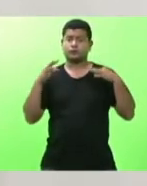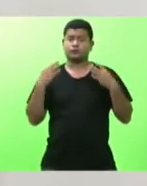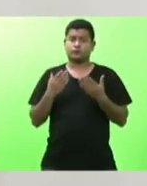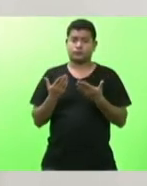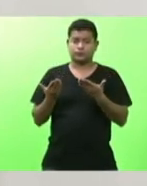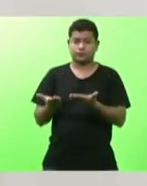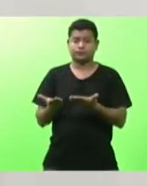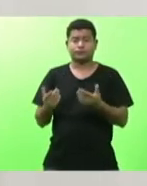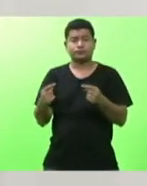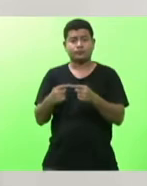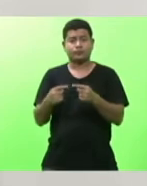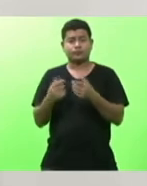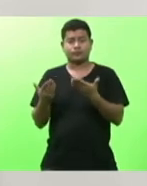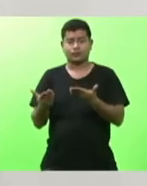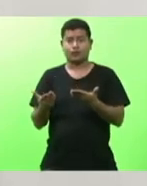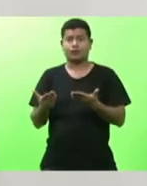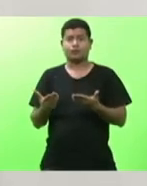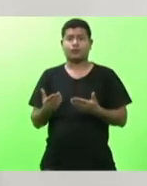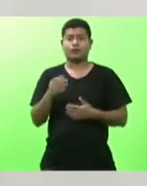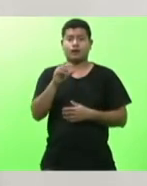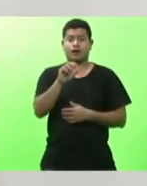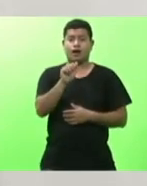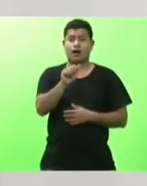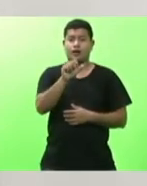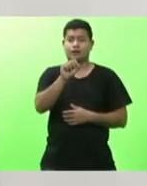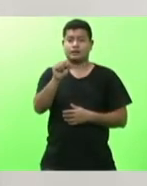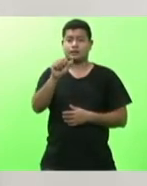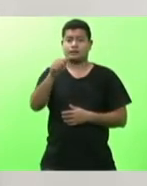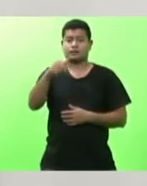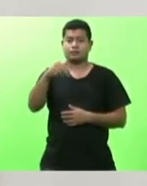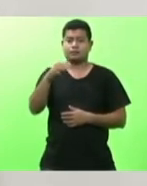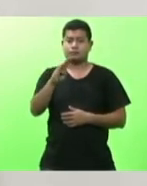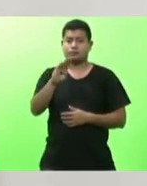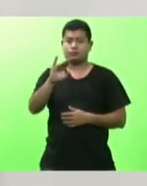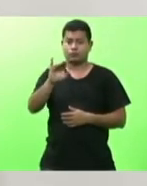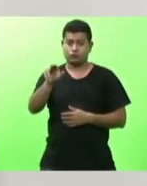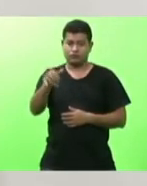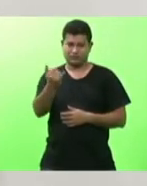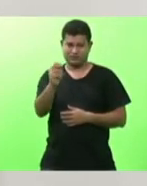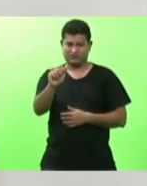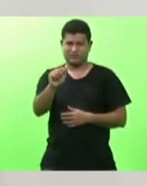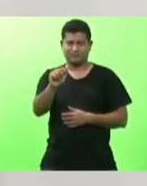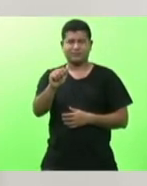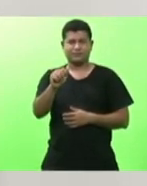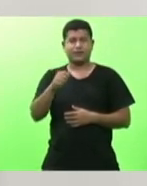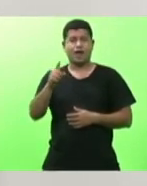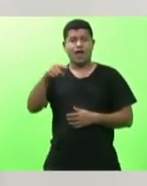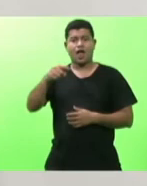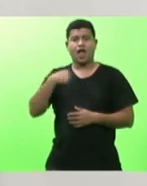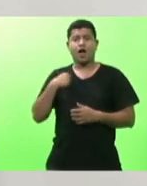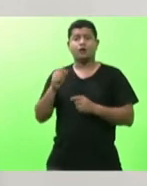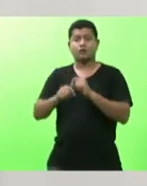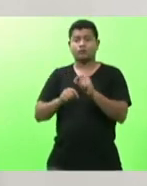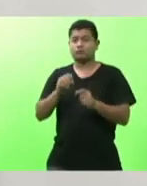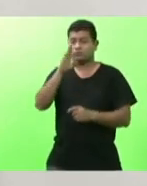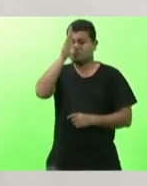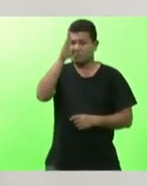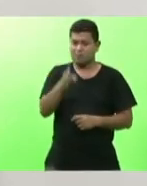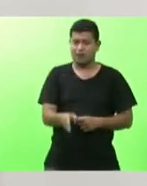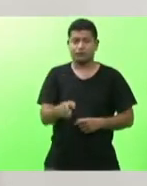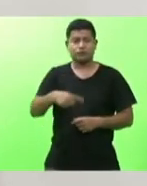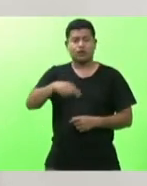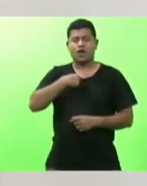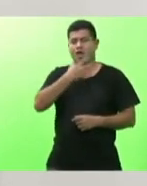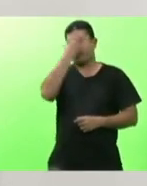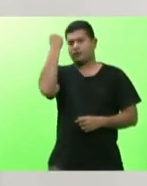acontecendo a zambuja é um marco histórico que não poderá ser esquecido aliás que